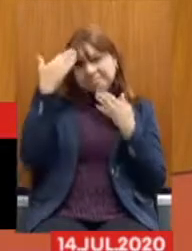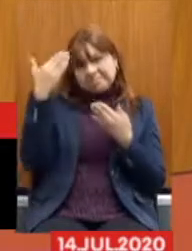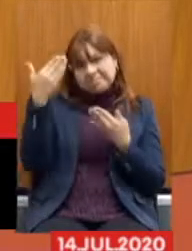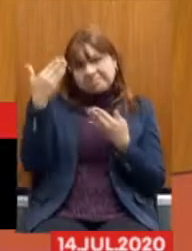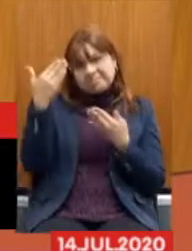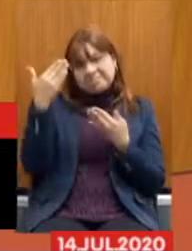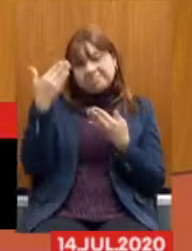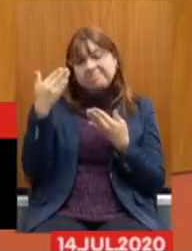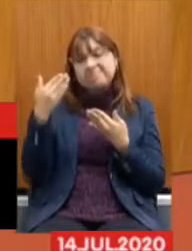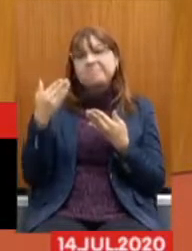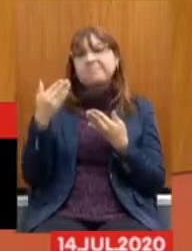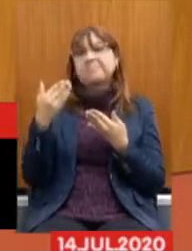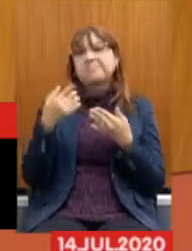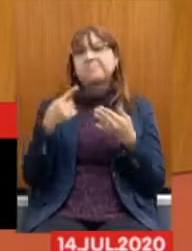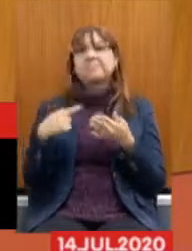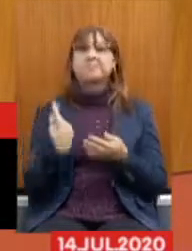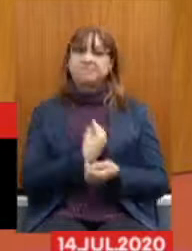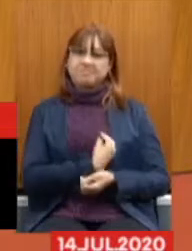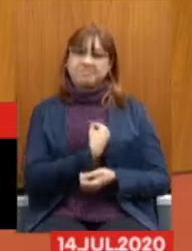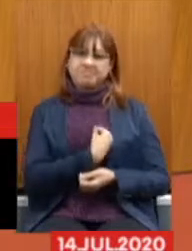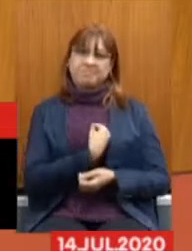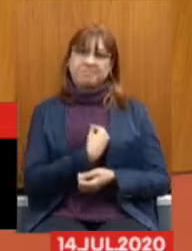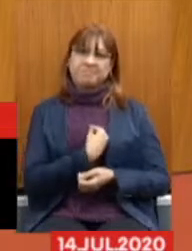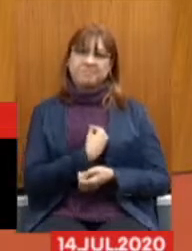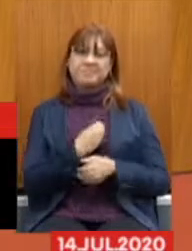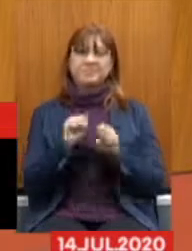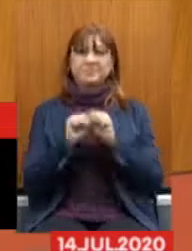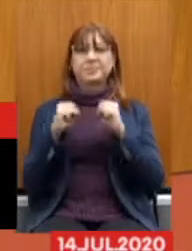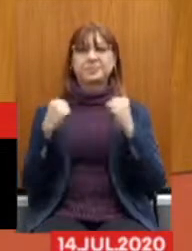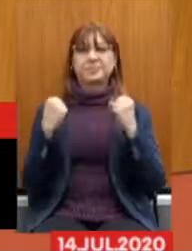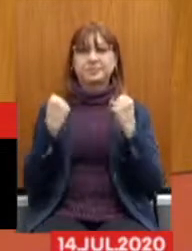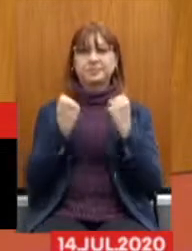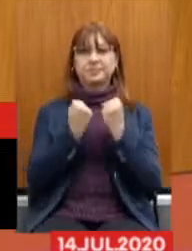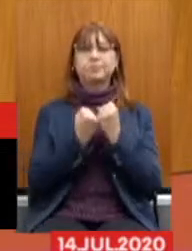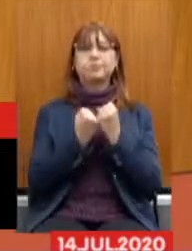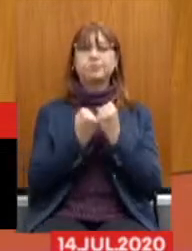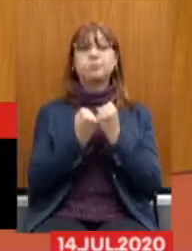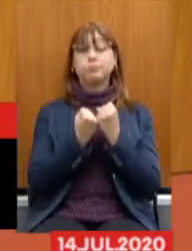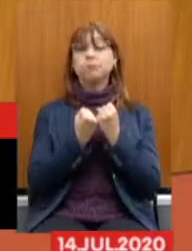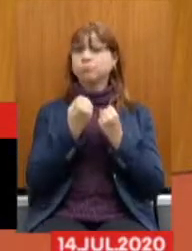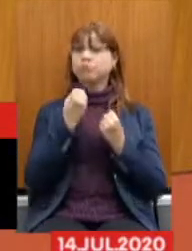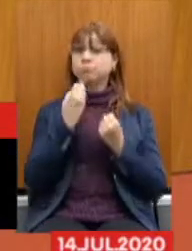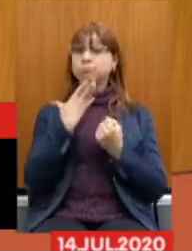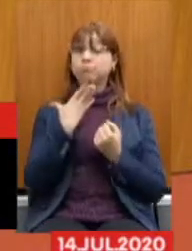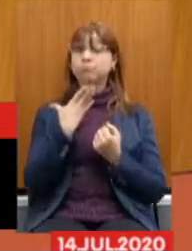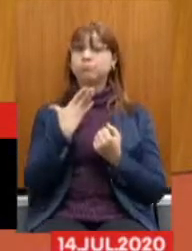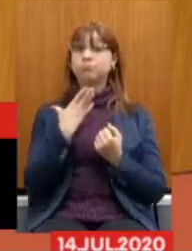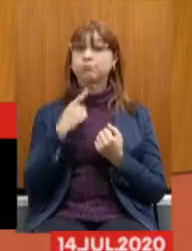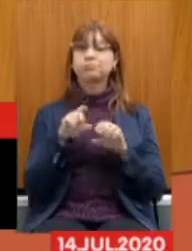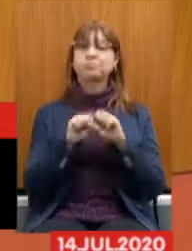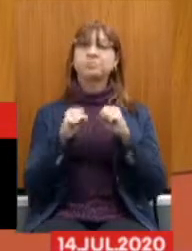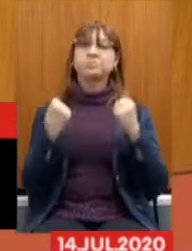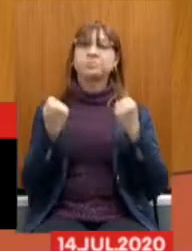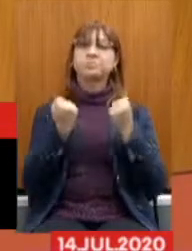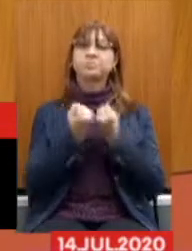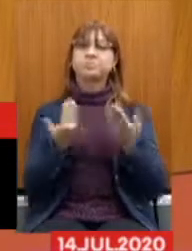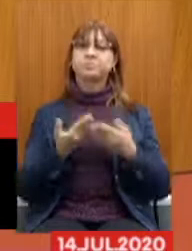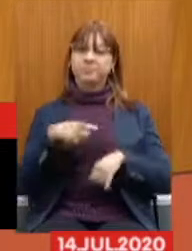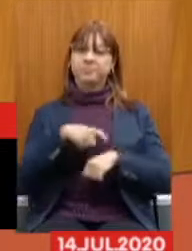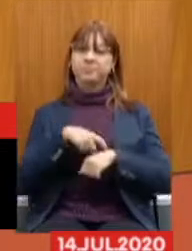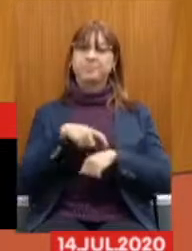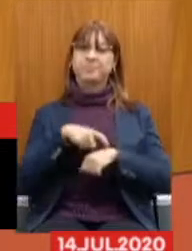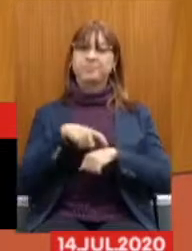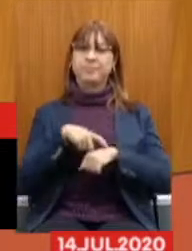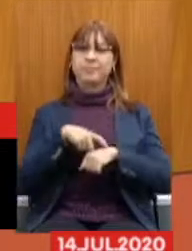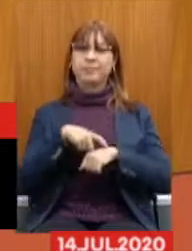seminário, dizer que ele é bem-vindo no momento, um momento que nós não